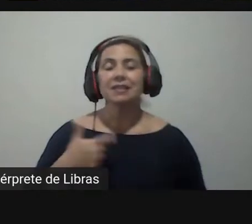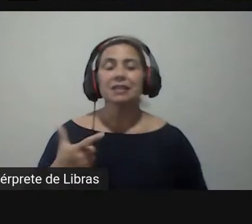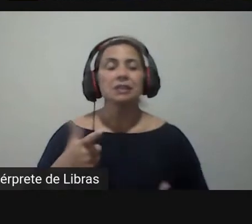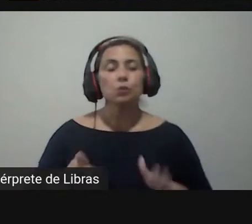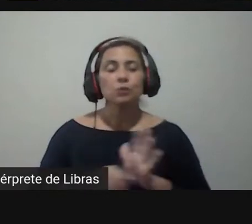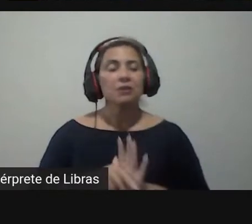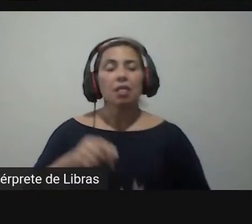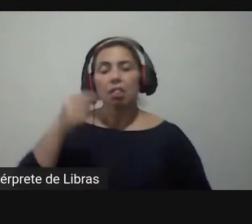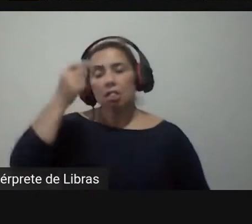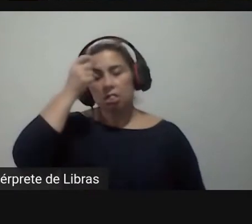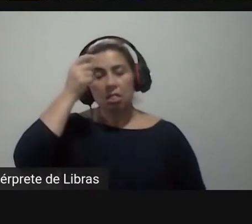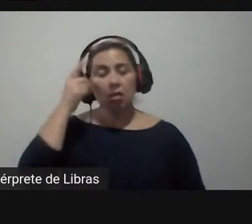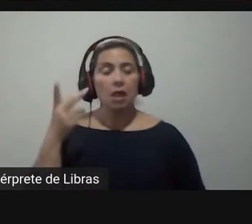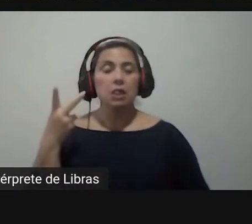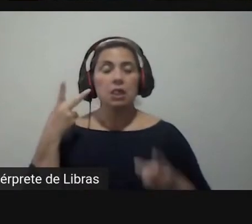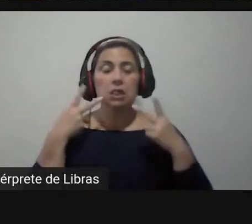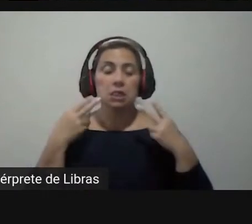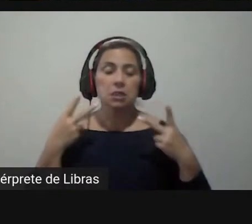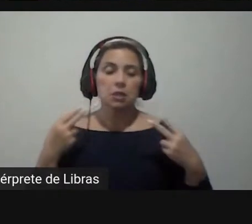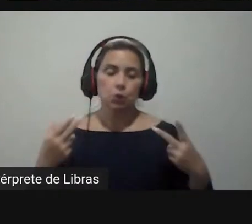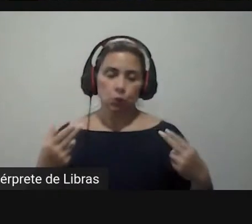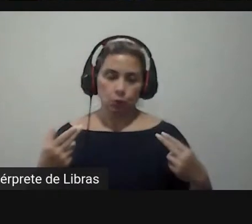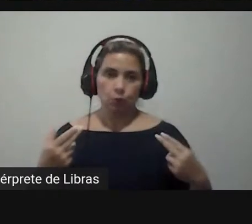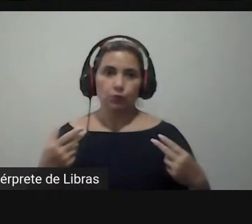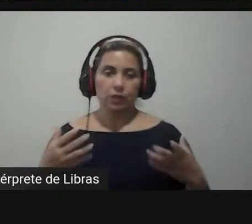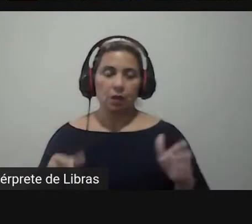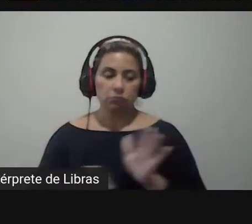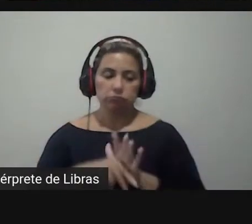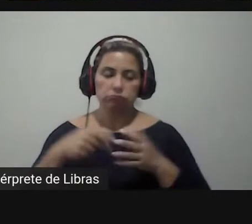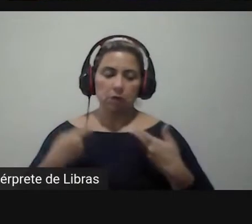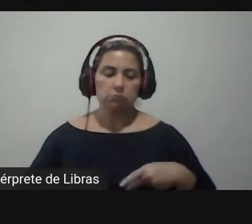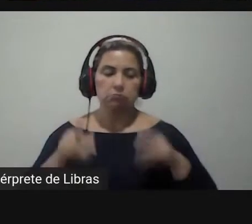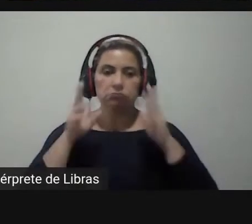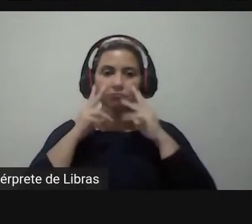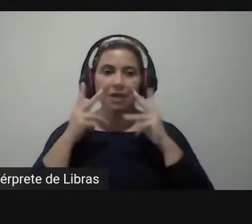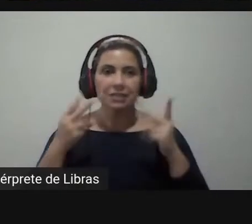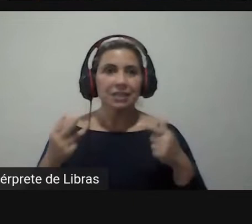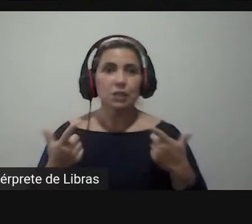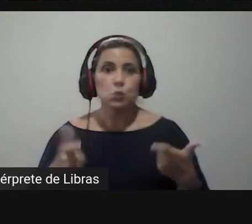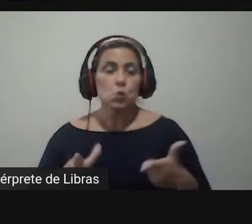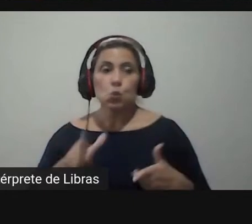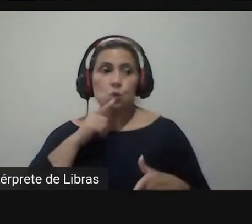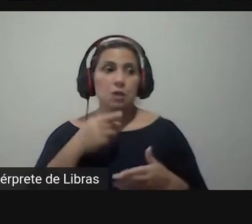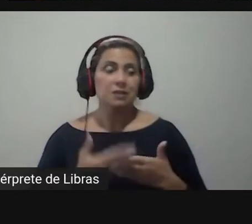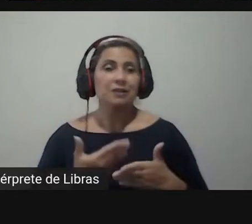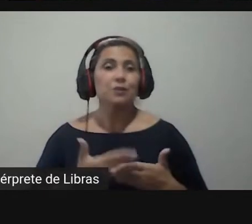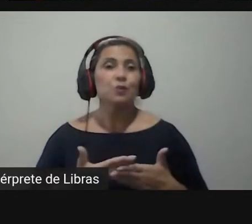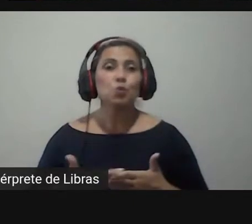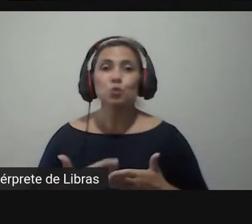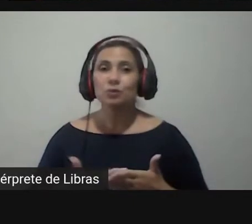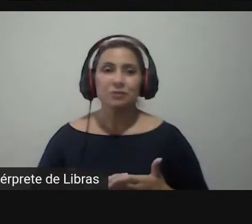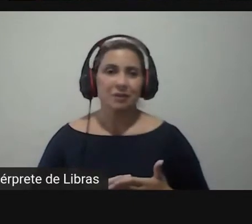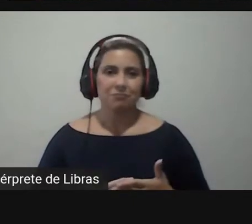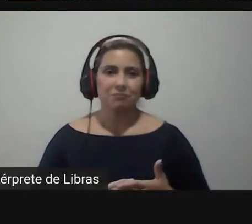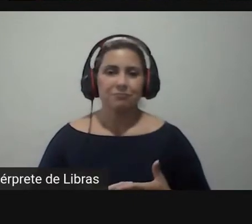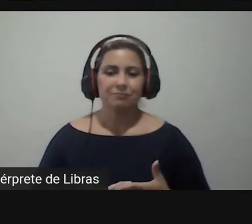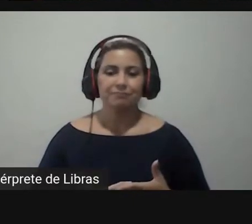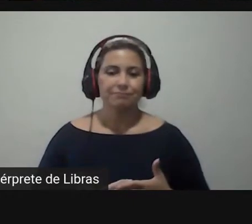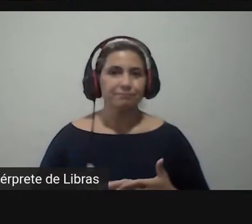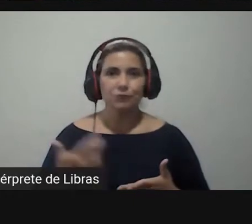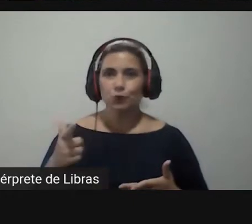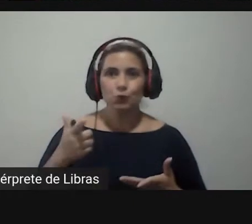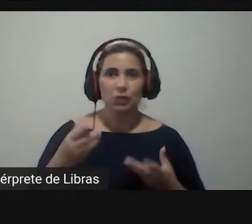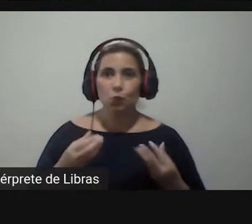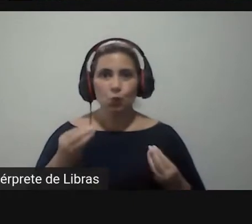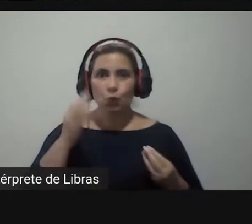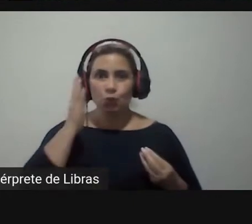então é justamente essa parte não consciente que a gente ainda não consegue estudar justamente porque ela é não consciente o que